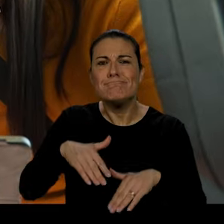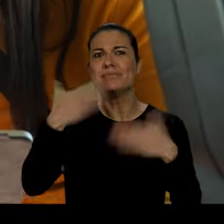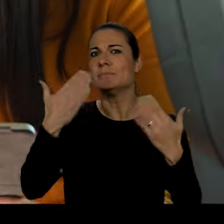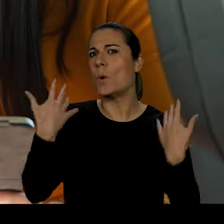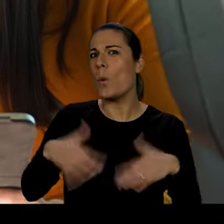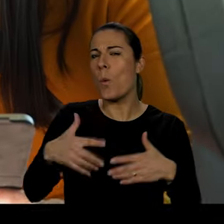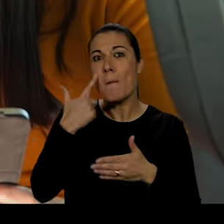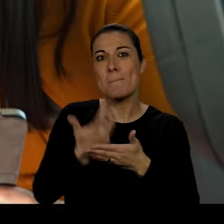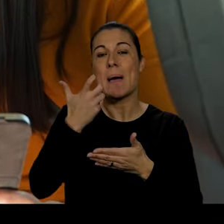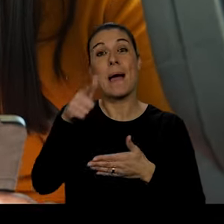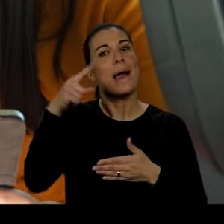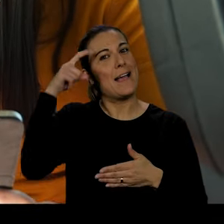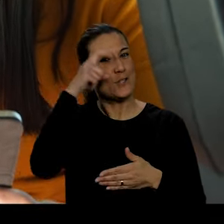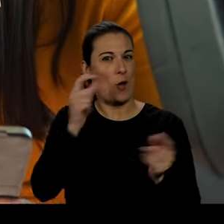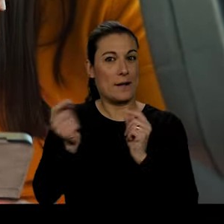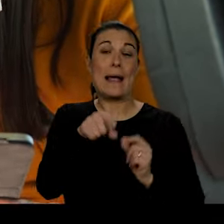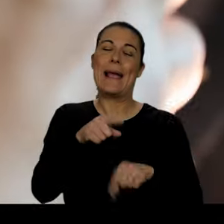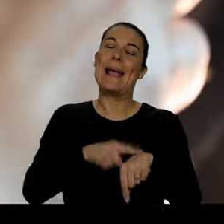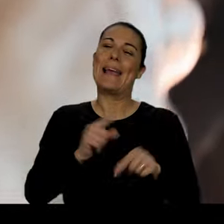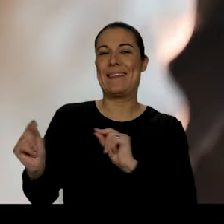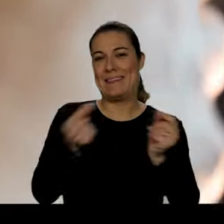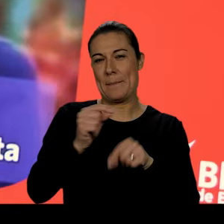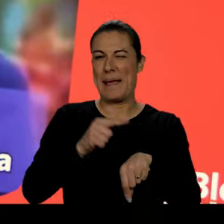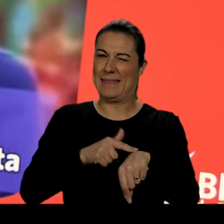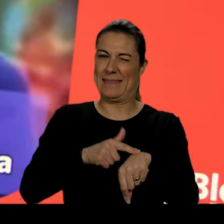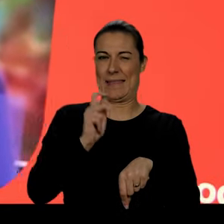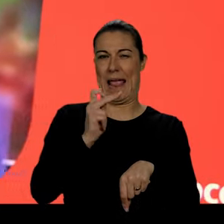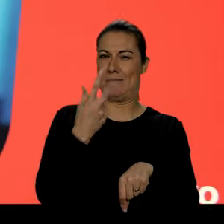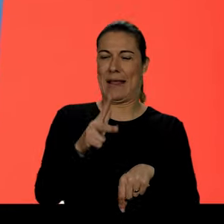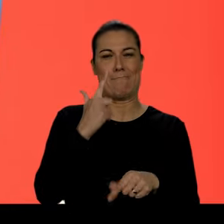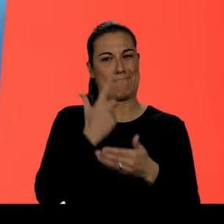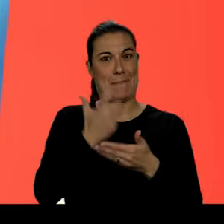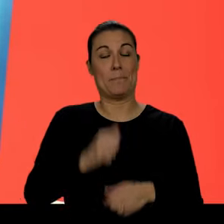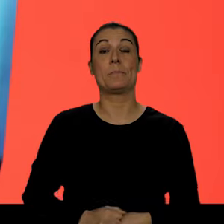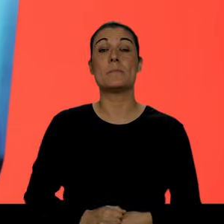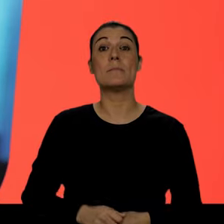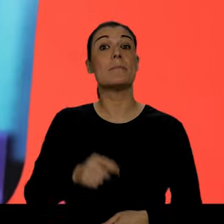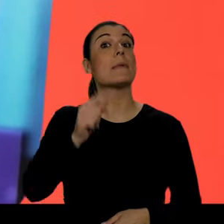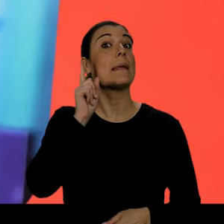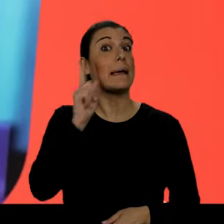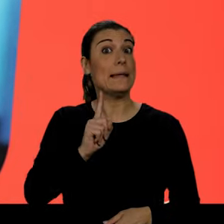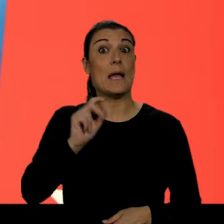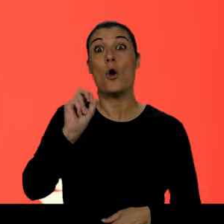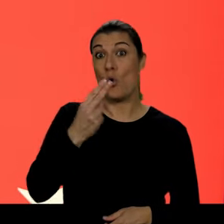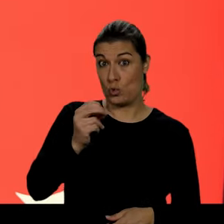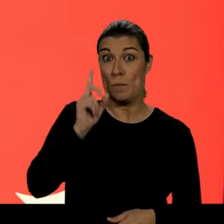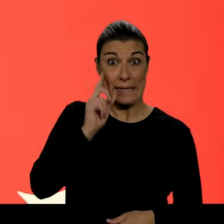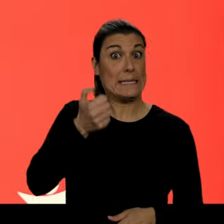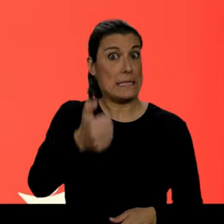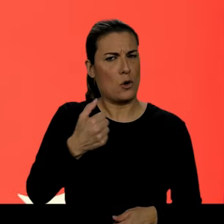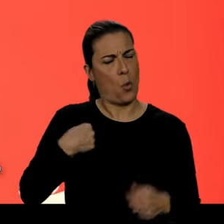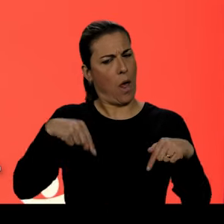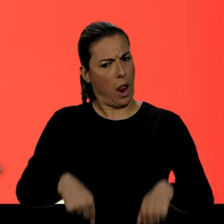o Sócrates. combates do século. Exato. Dia 5 de Outubro, eu cá estarei, para que possamos